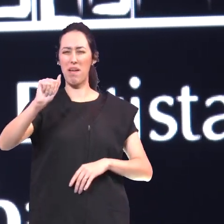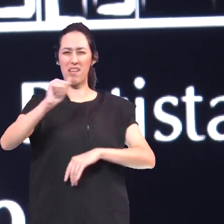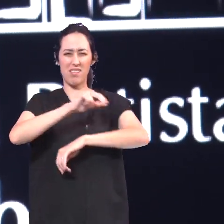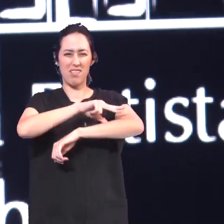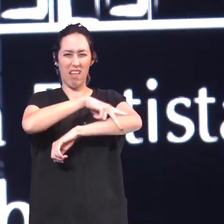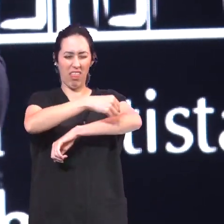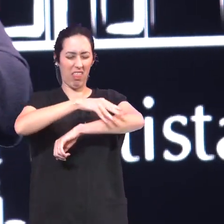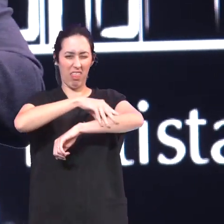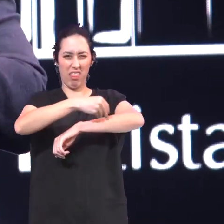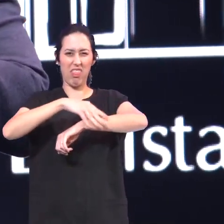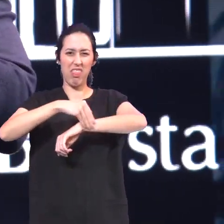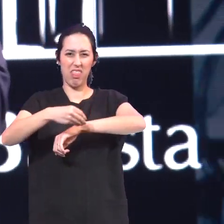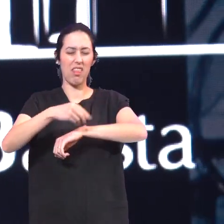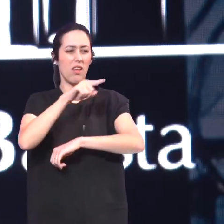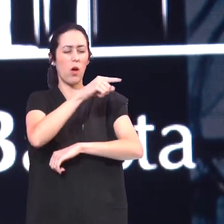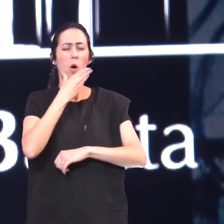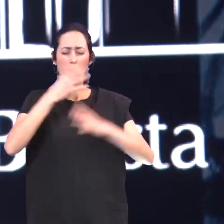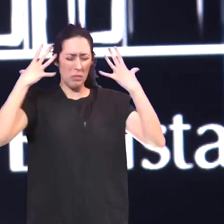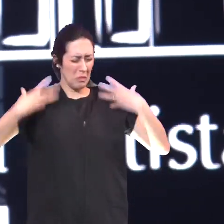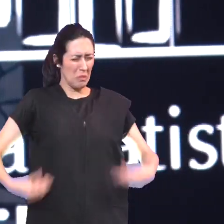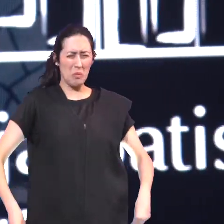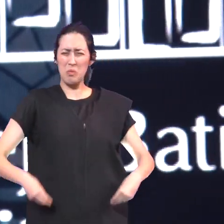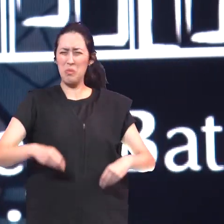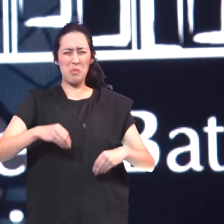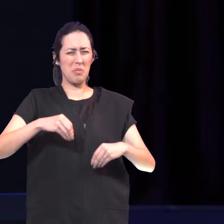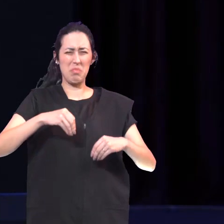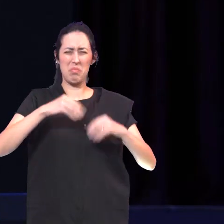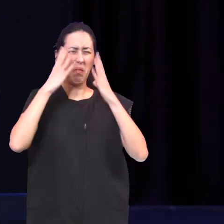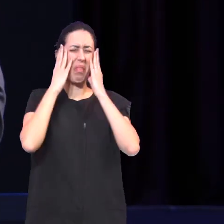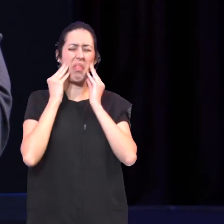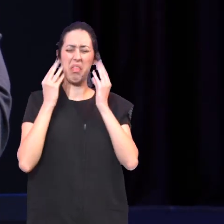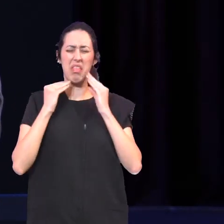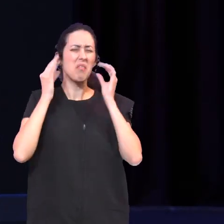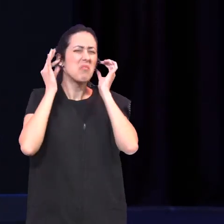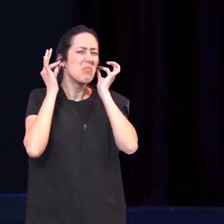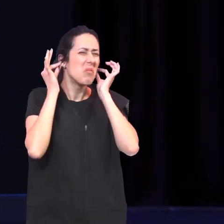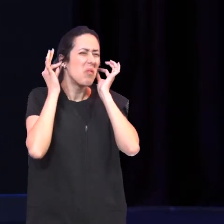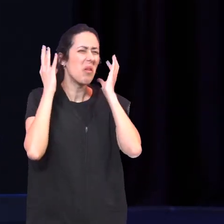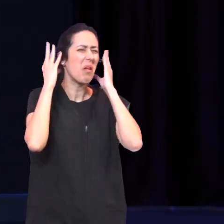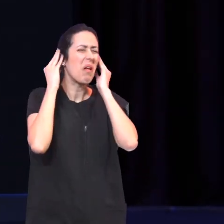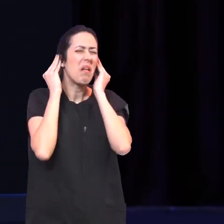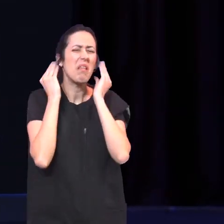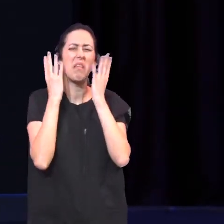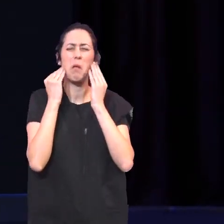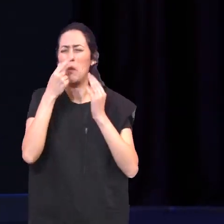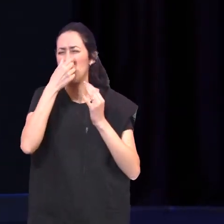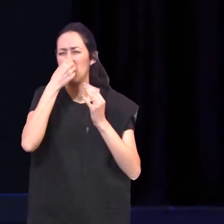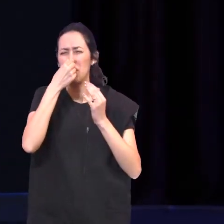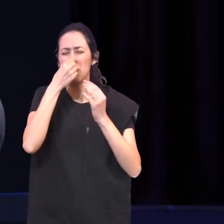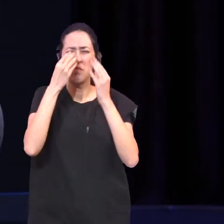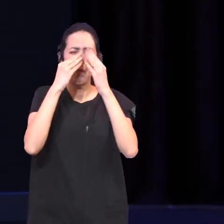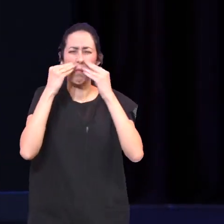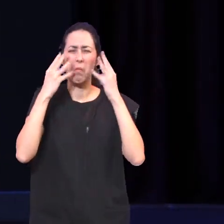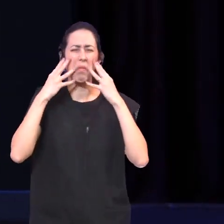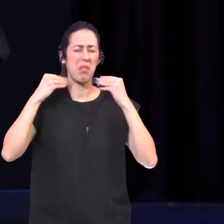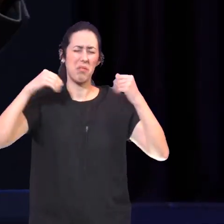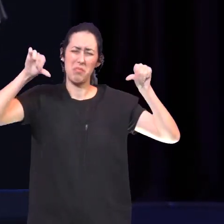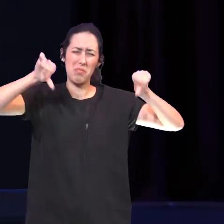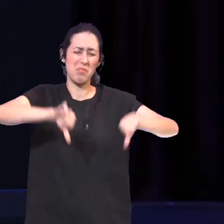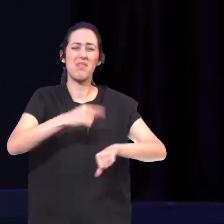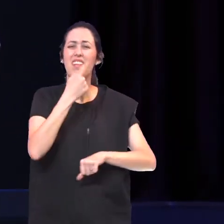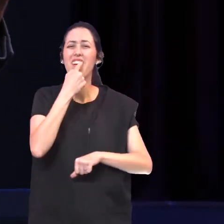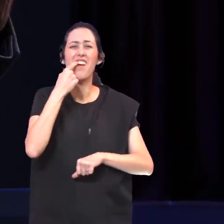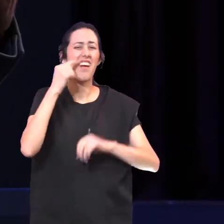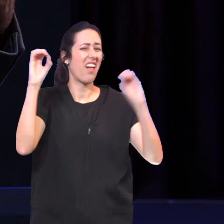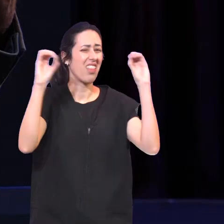ele estava Coberto de lepra Ele já não tinha Mais nariz As orelhas dele Já estavam comidas Não deveria ter dentes As